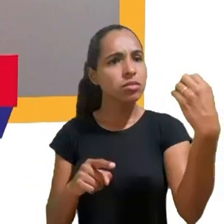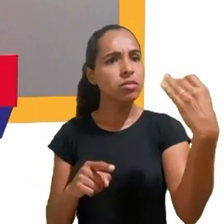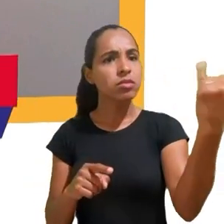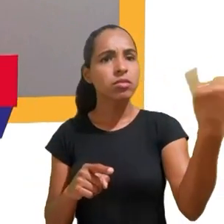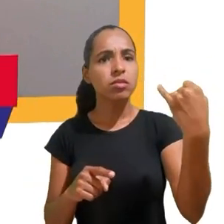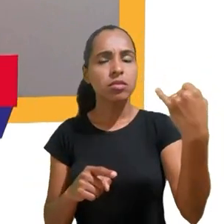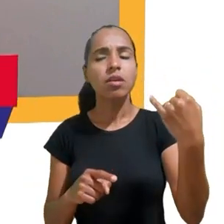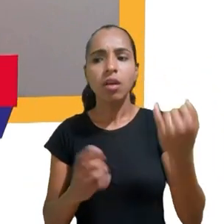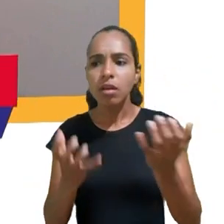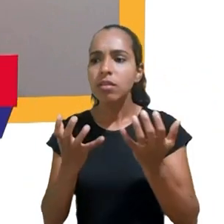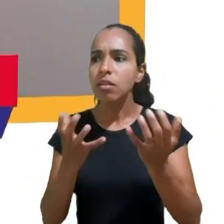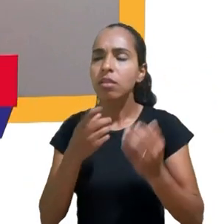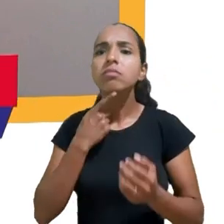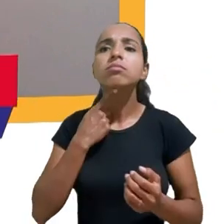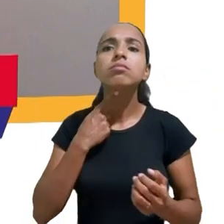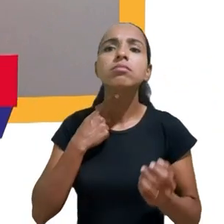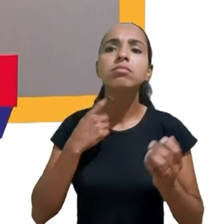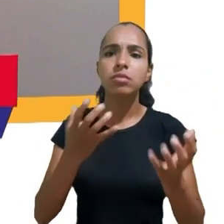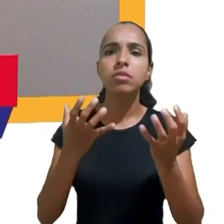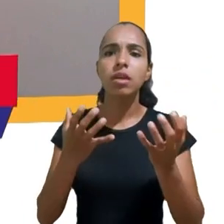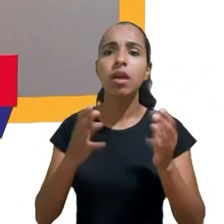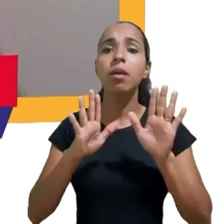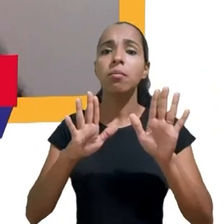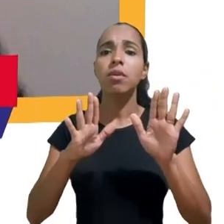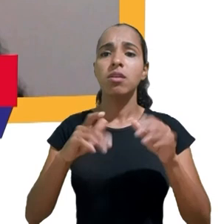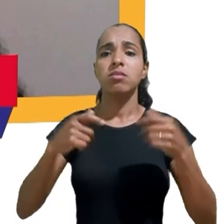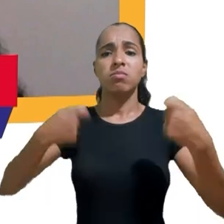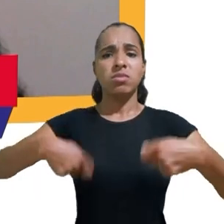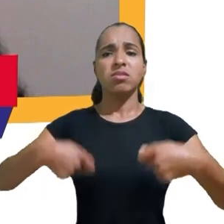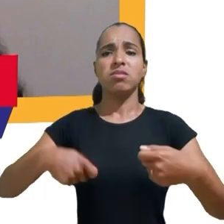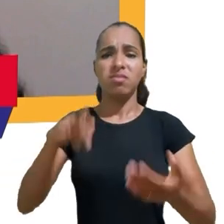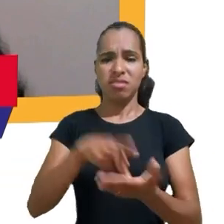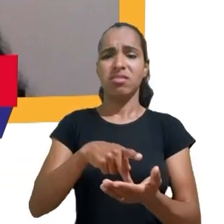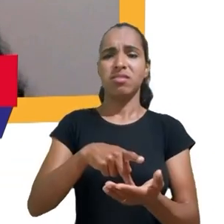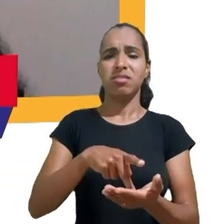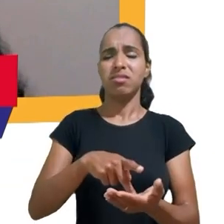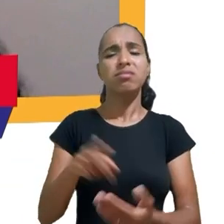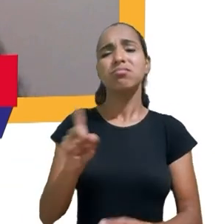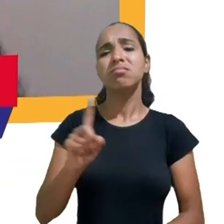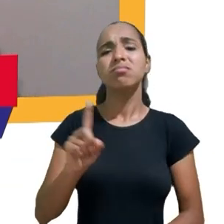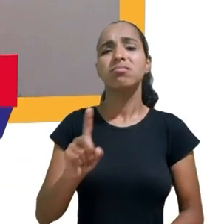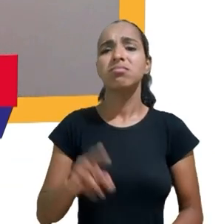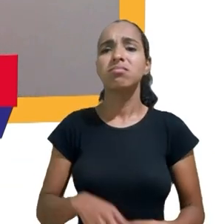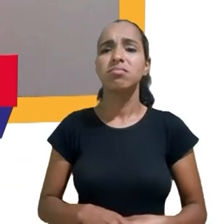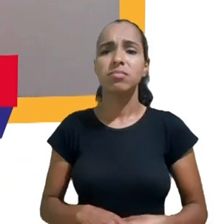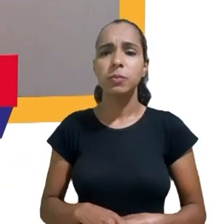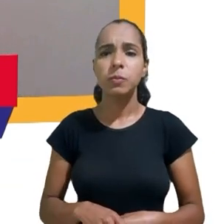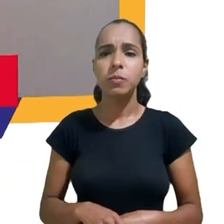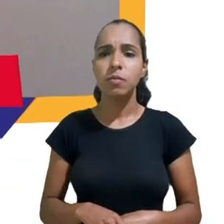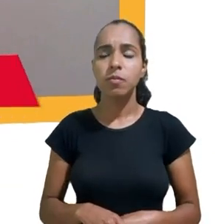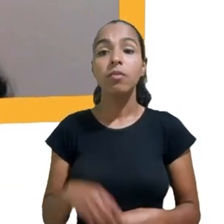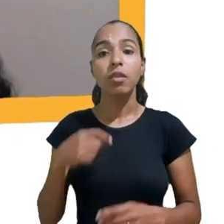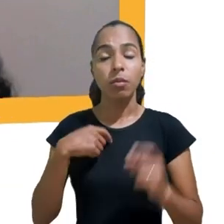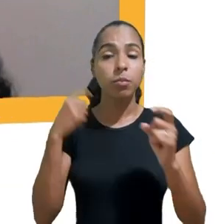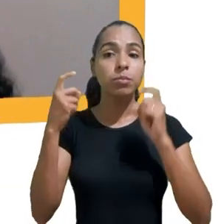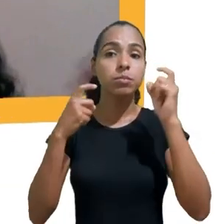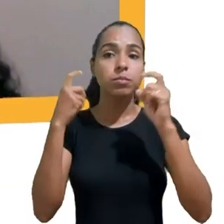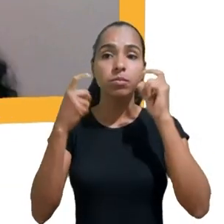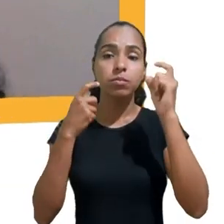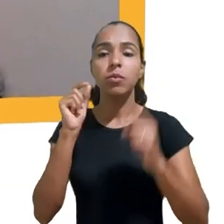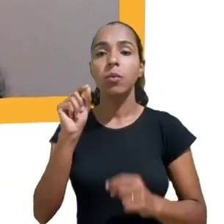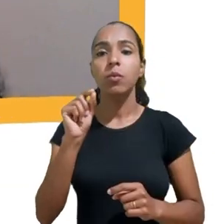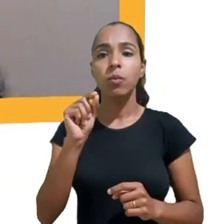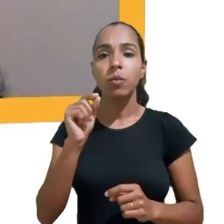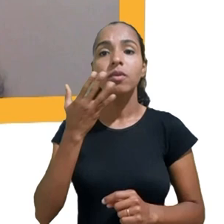o que me preocupa é que as crianças cada vez mais têm contato com a internet, porque desde